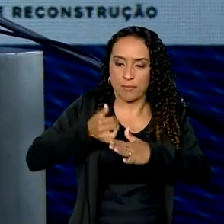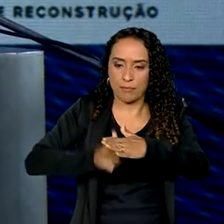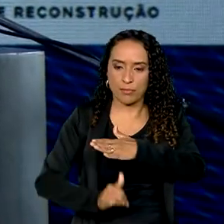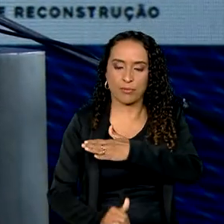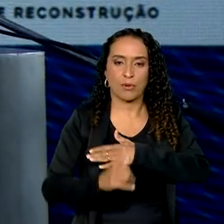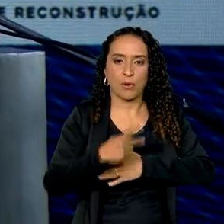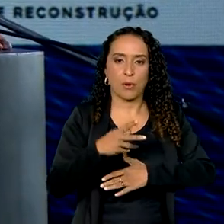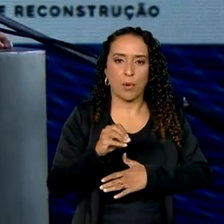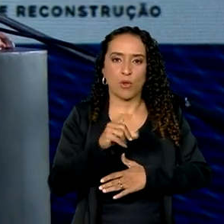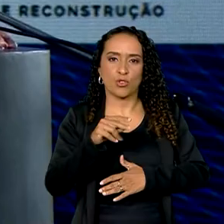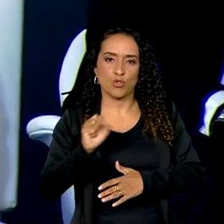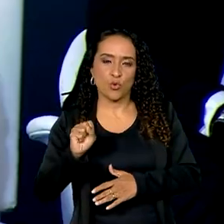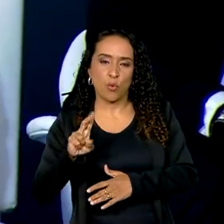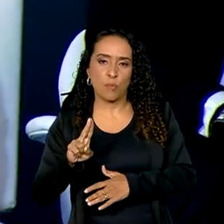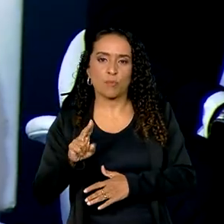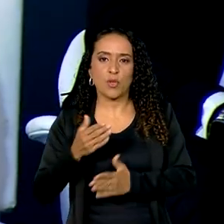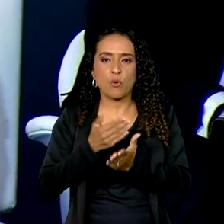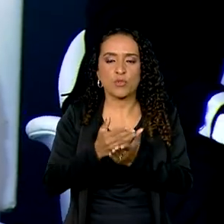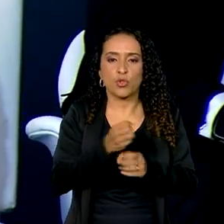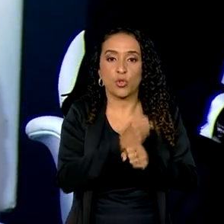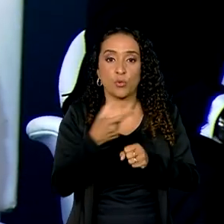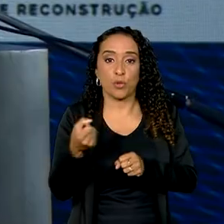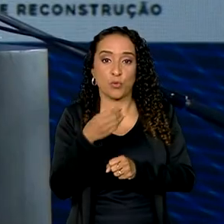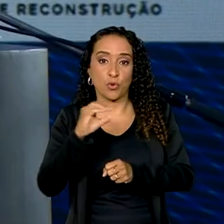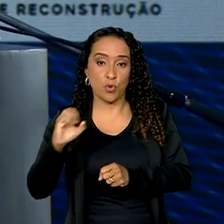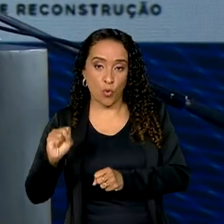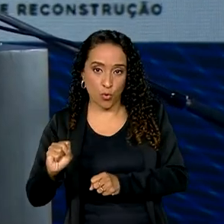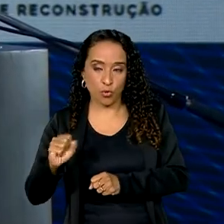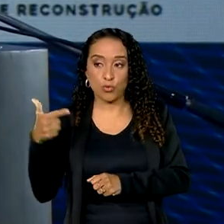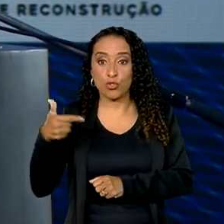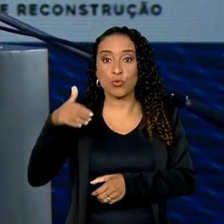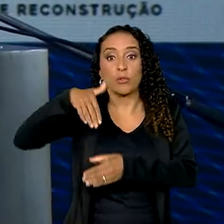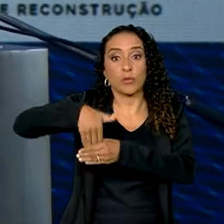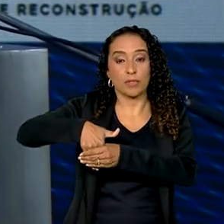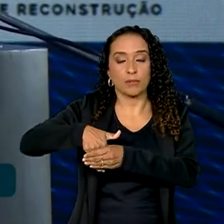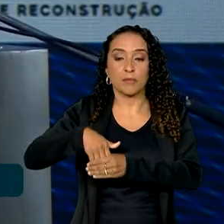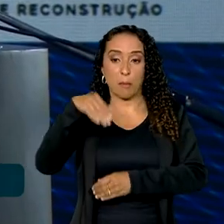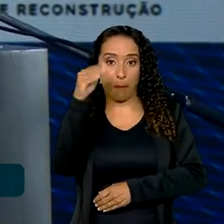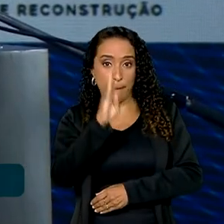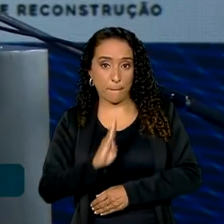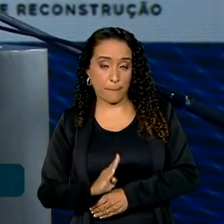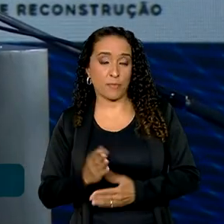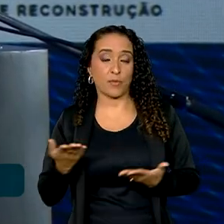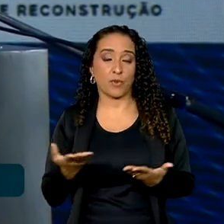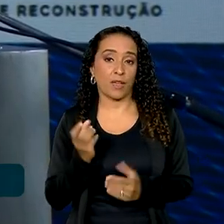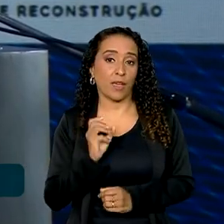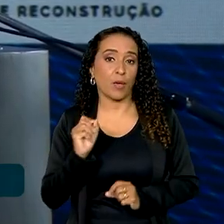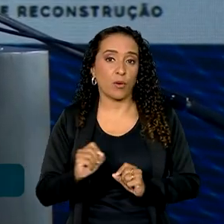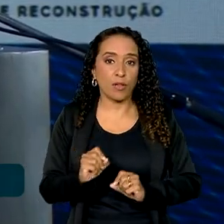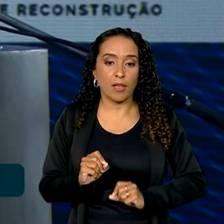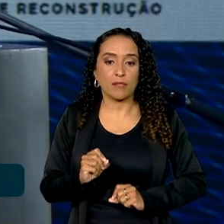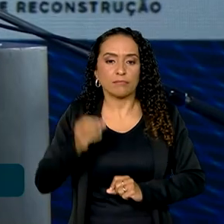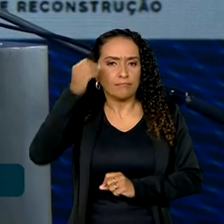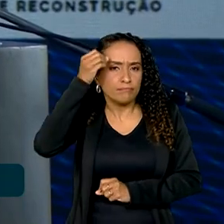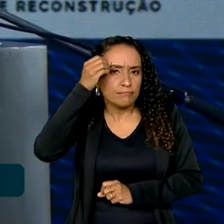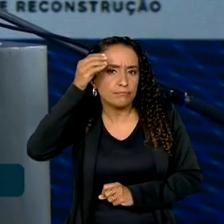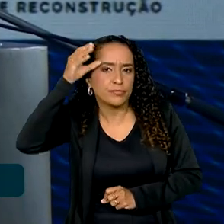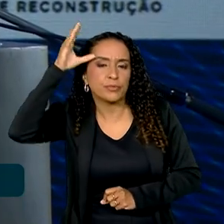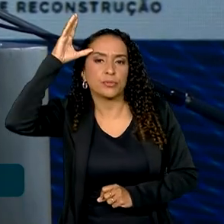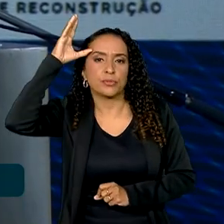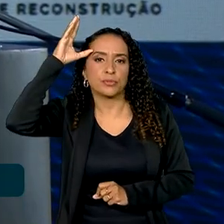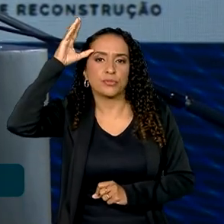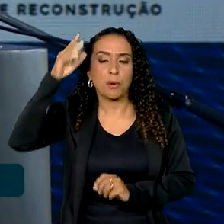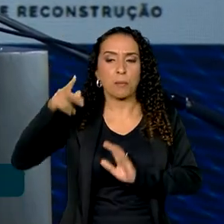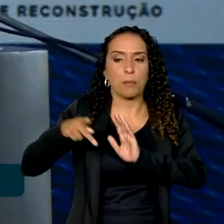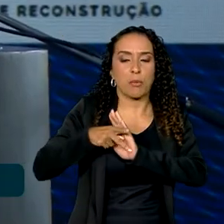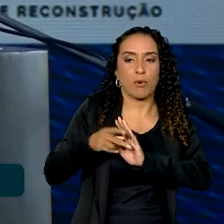em 2008, em seu segundo mandato. O Brasil está querendo os conhecimentos da